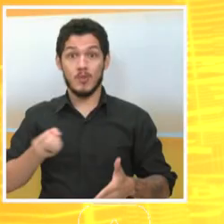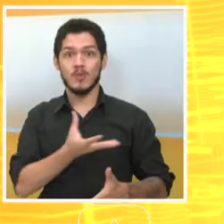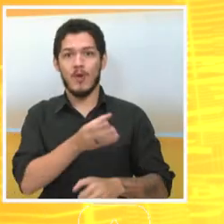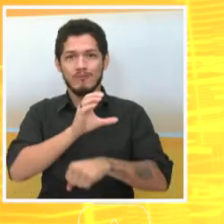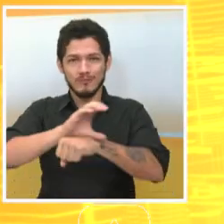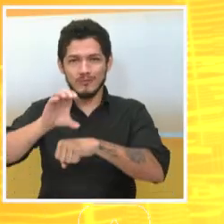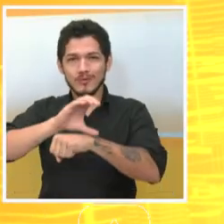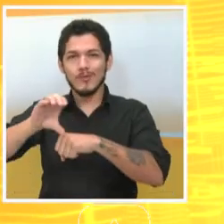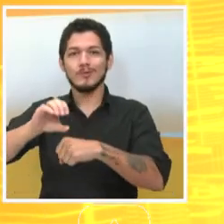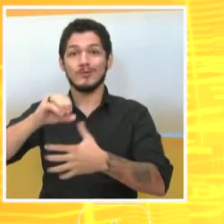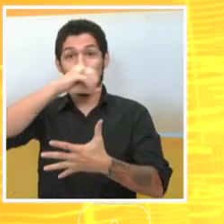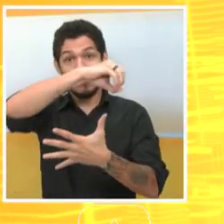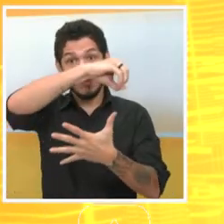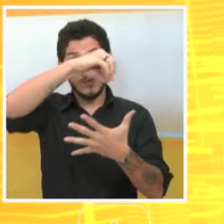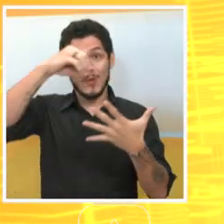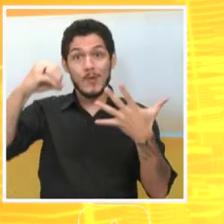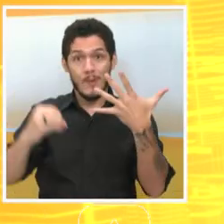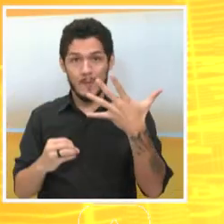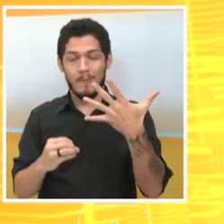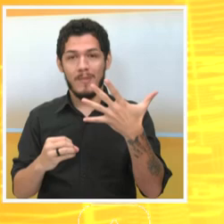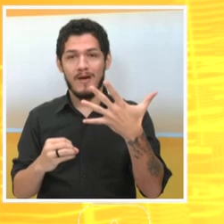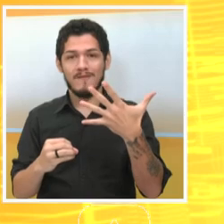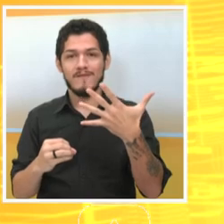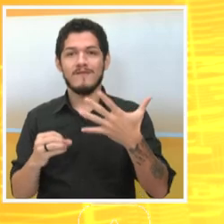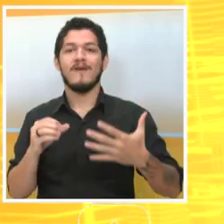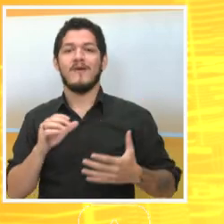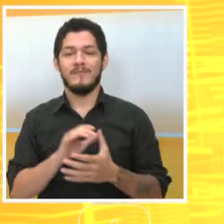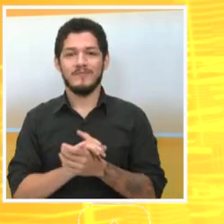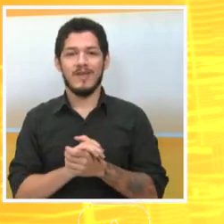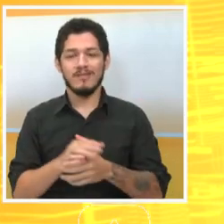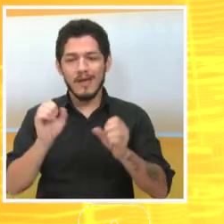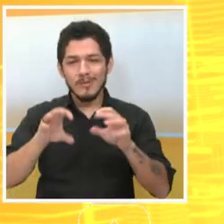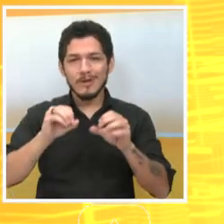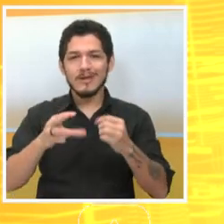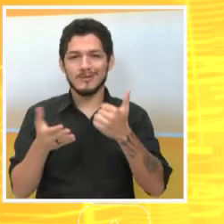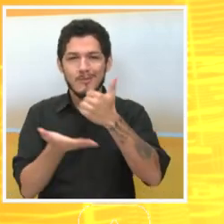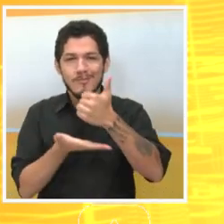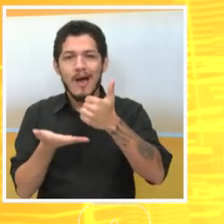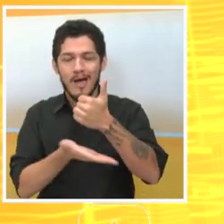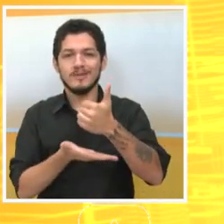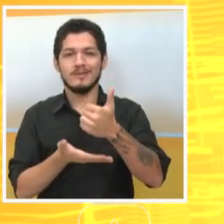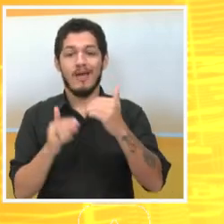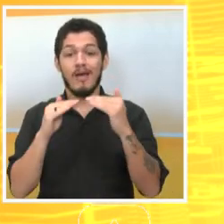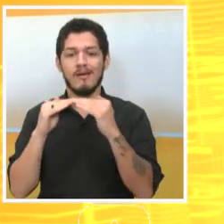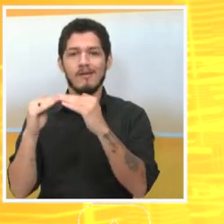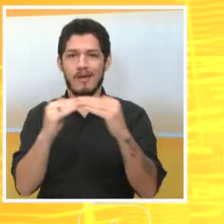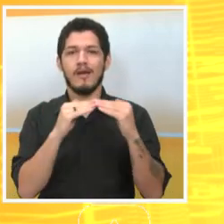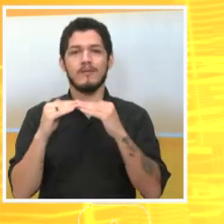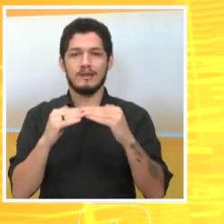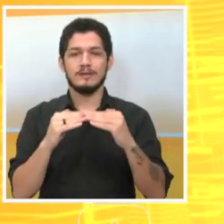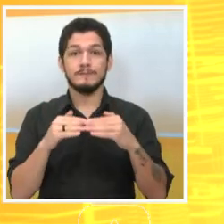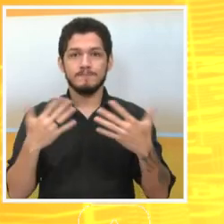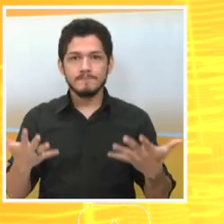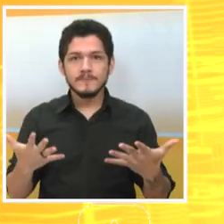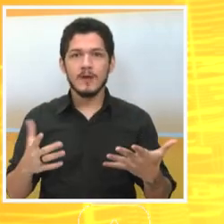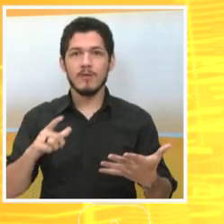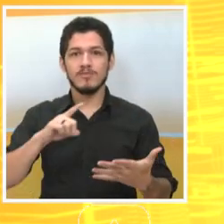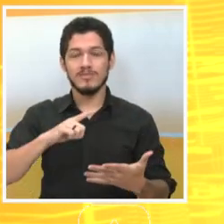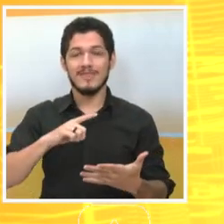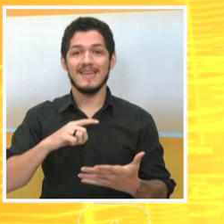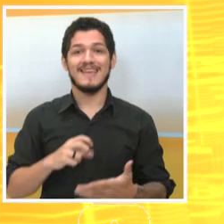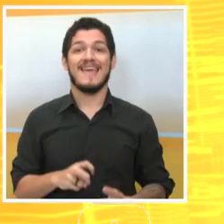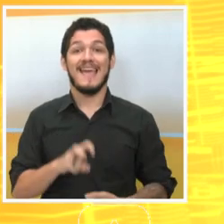Nacional de Formação de Professores da Educação Básica, o PAFOR Equidade. Ao todo, 580